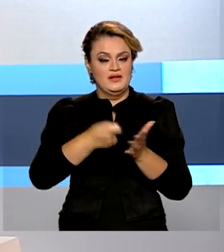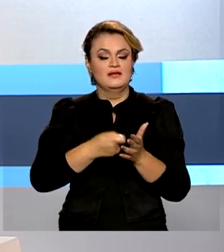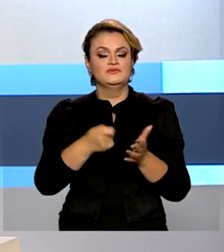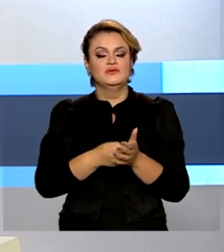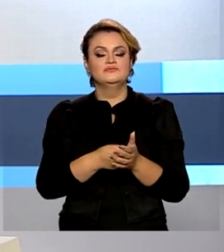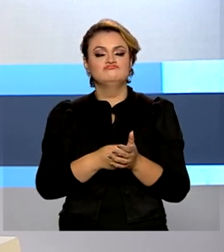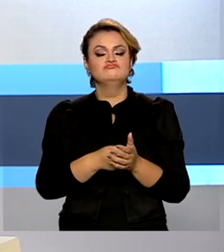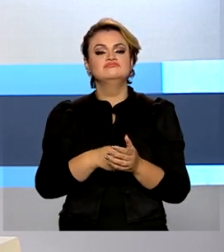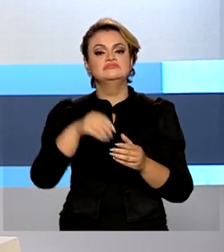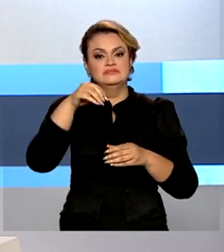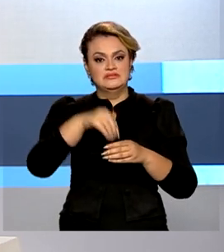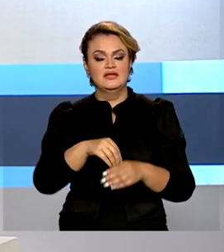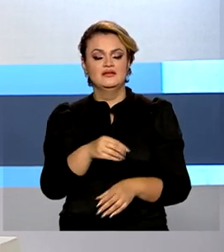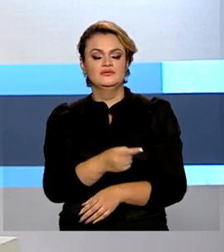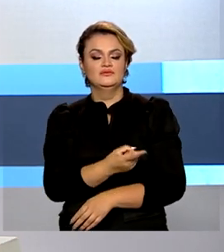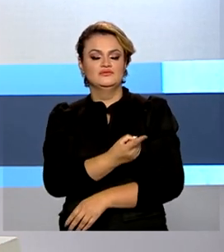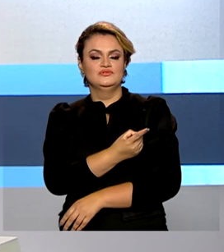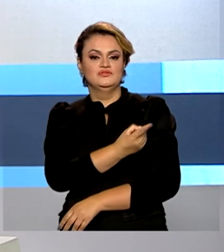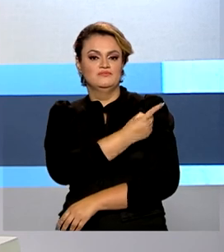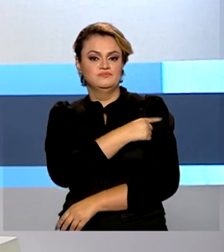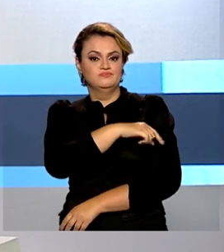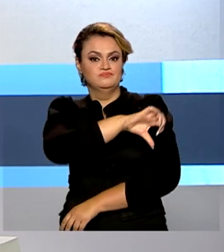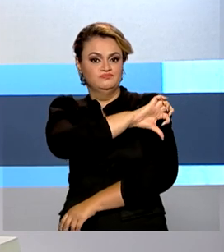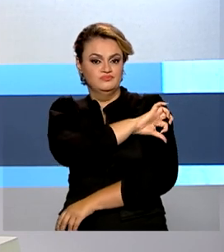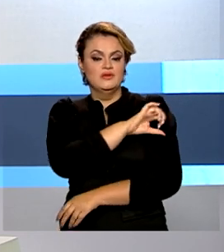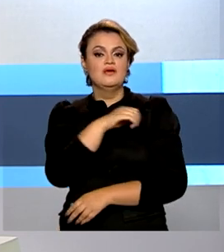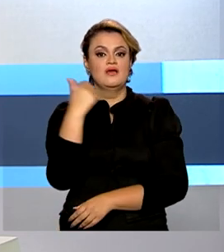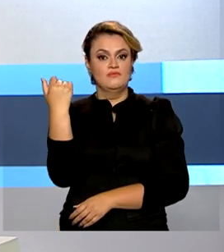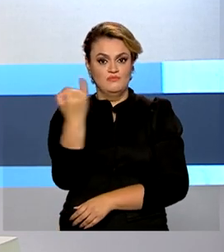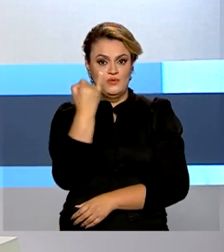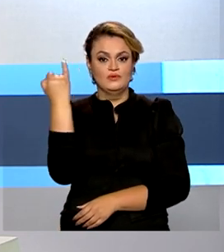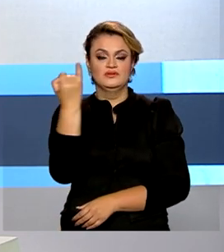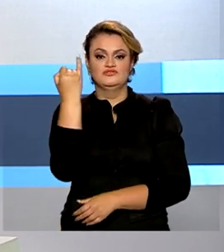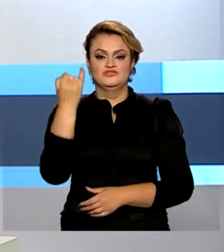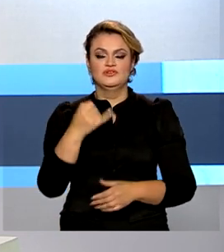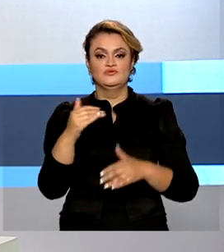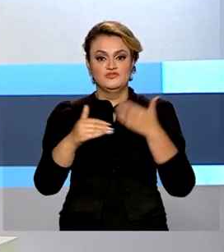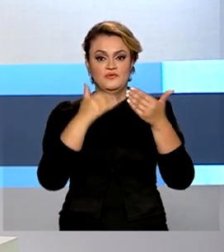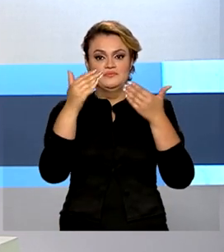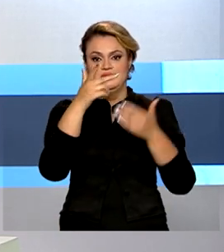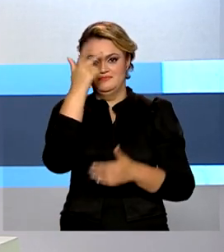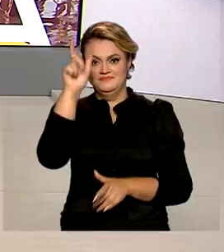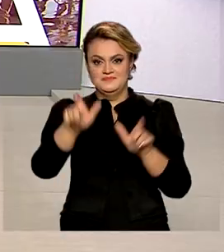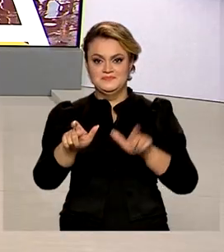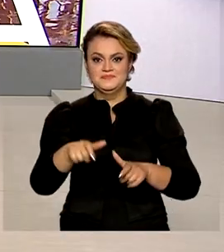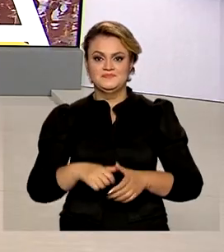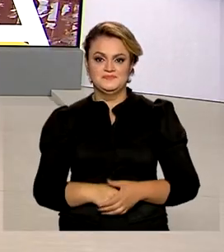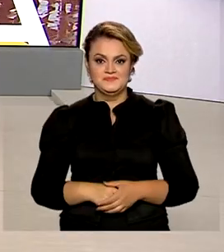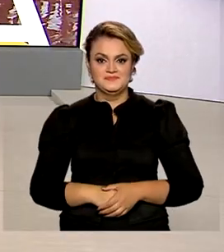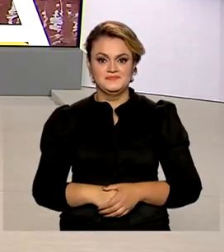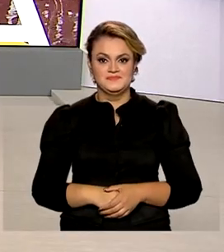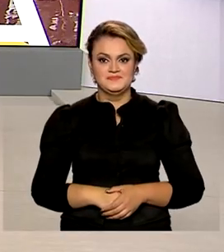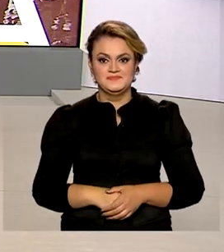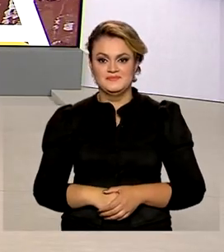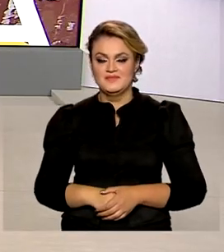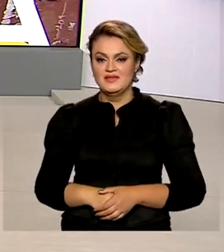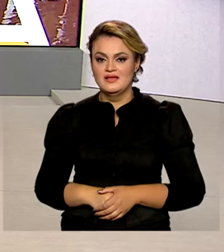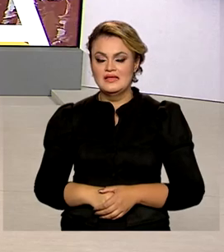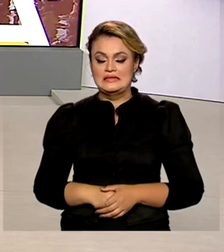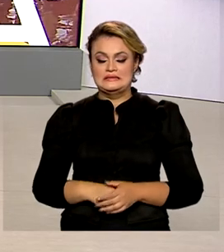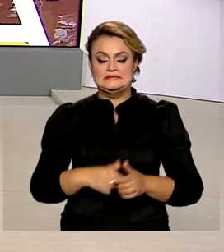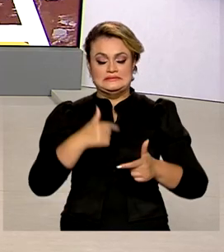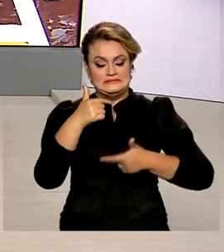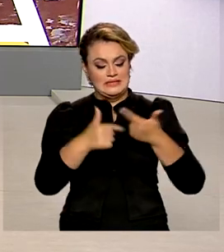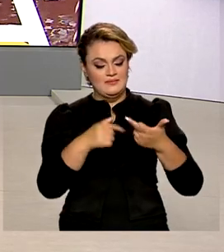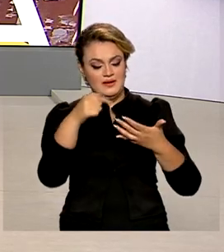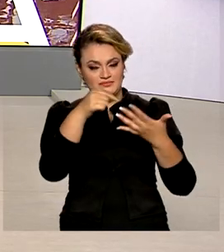requisitos essenciais e indispensáveis para o desenvolvimento. O volume de serviços